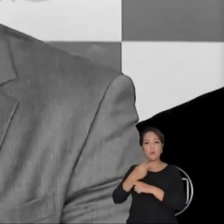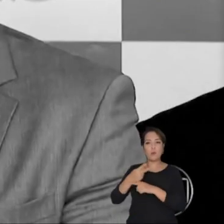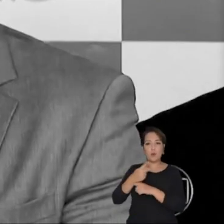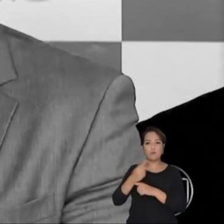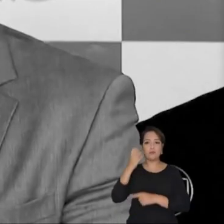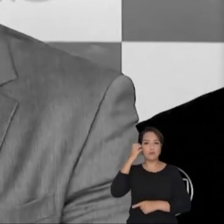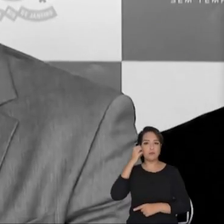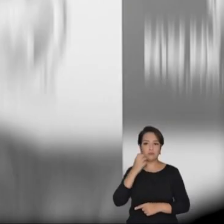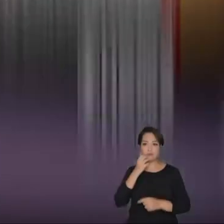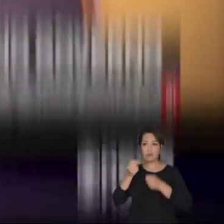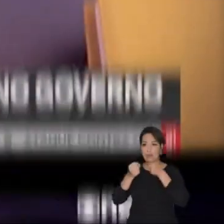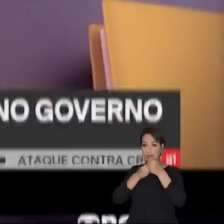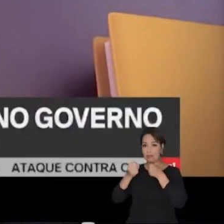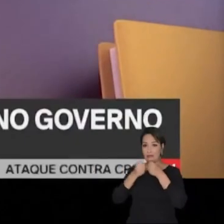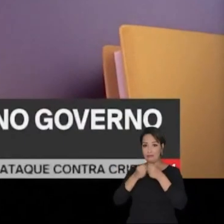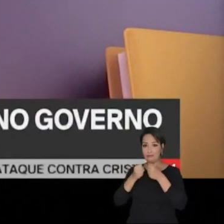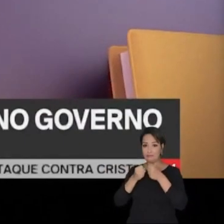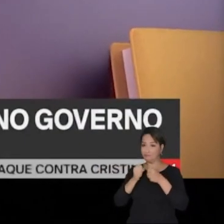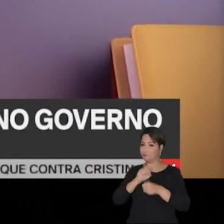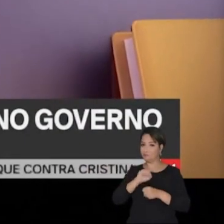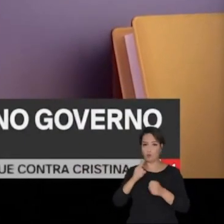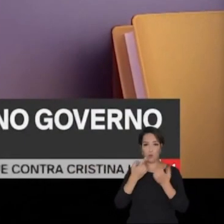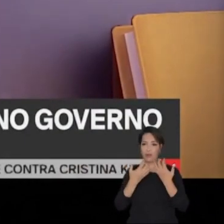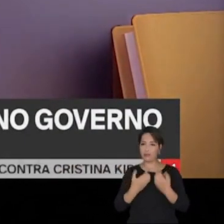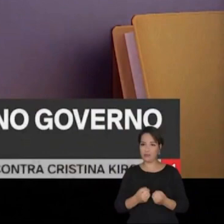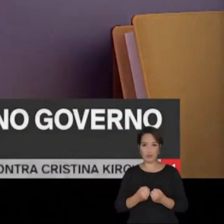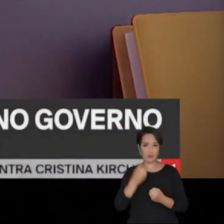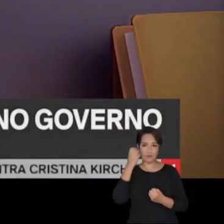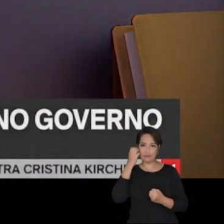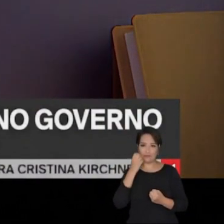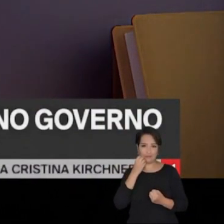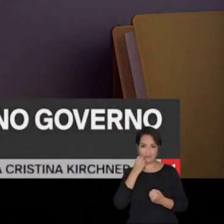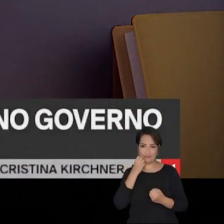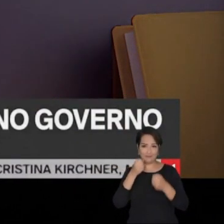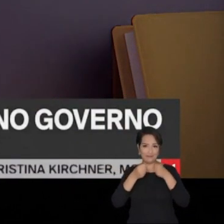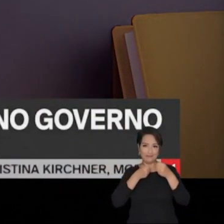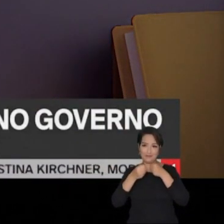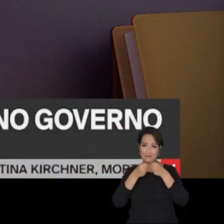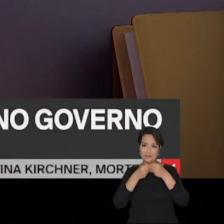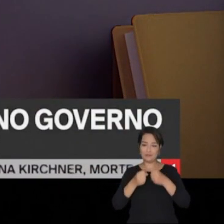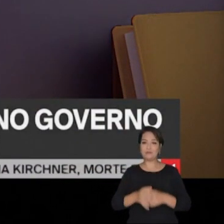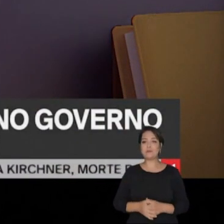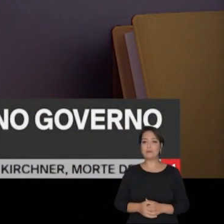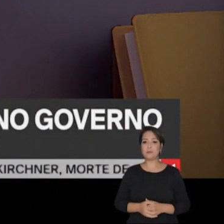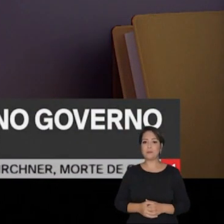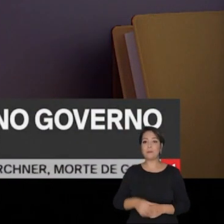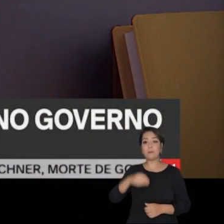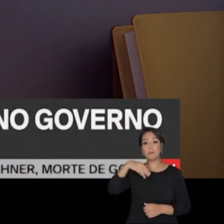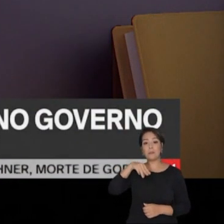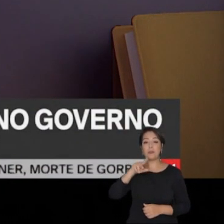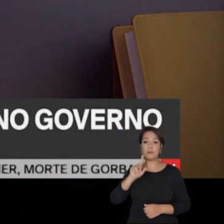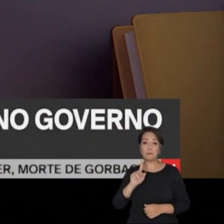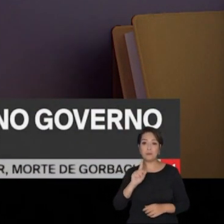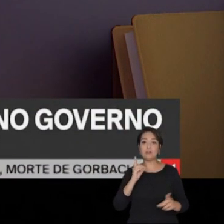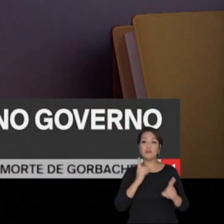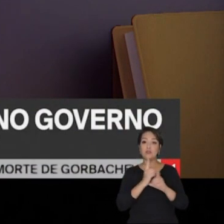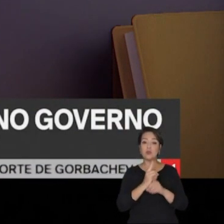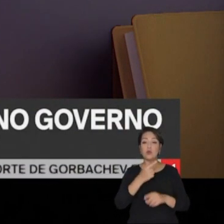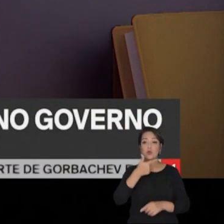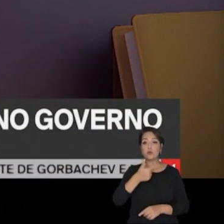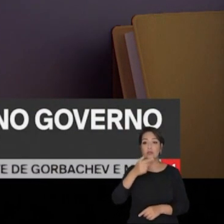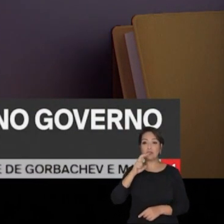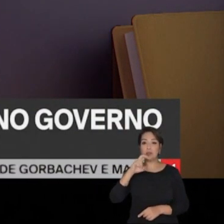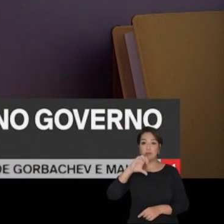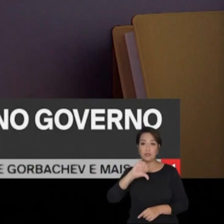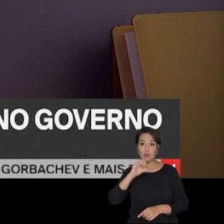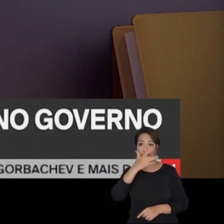mais. O Ministério Público do Rio identificou 259 presidiários e ex-presidiários que